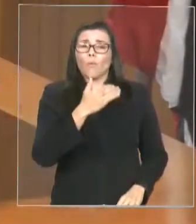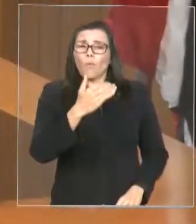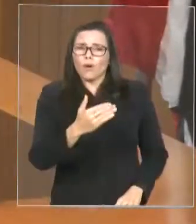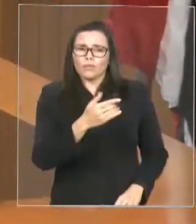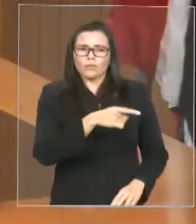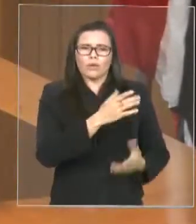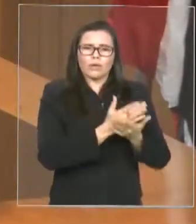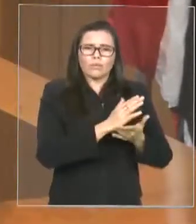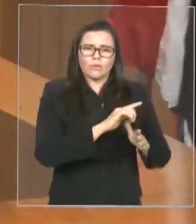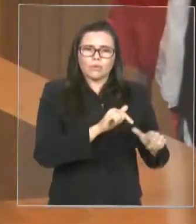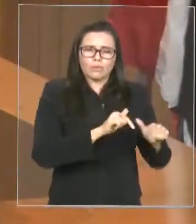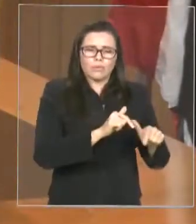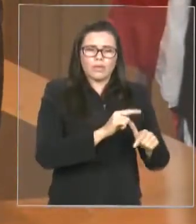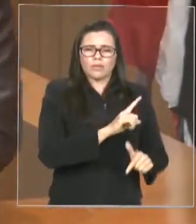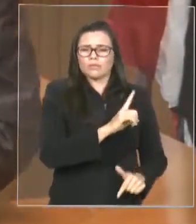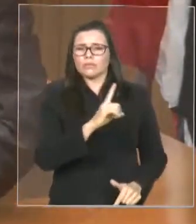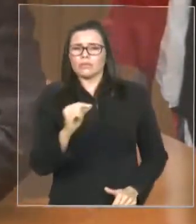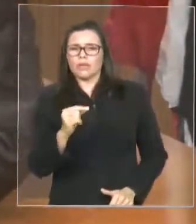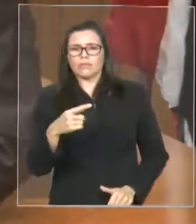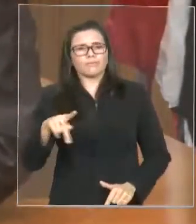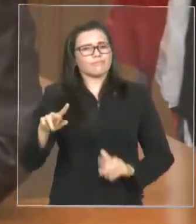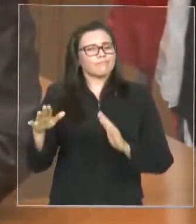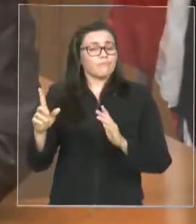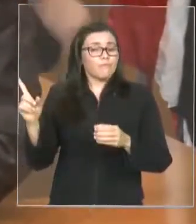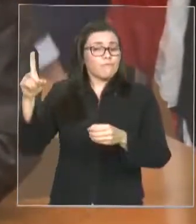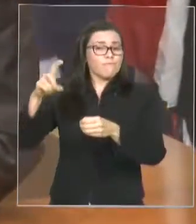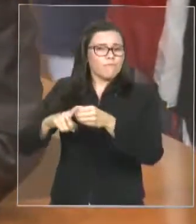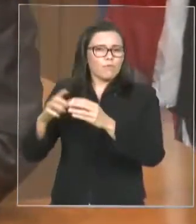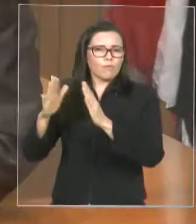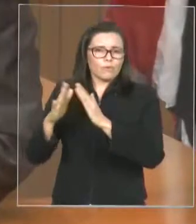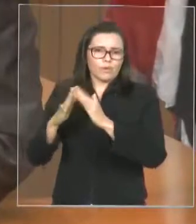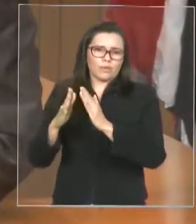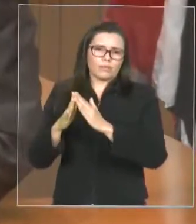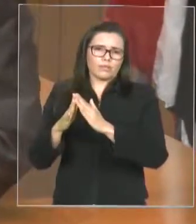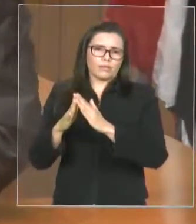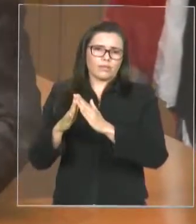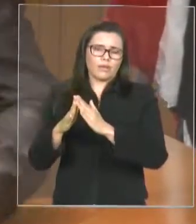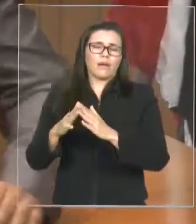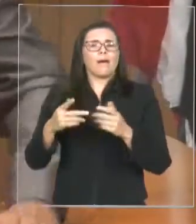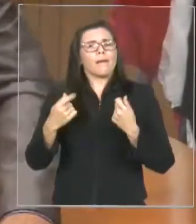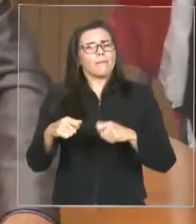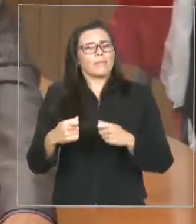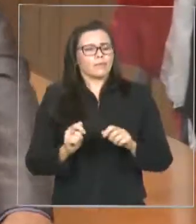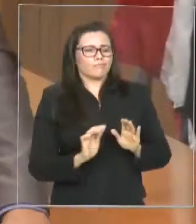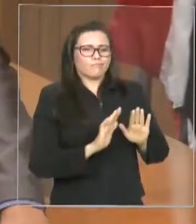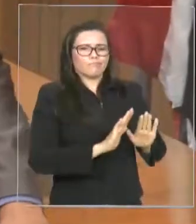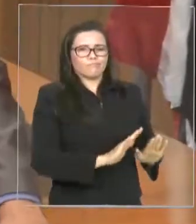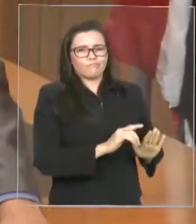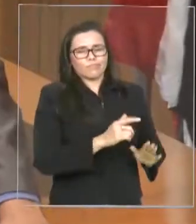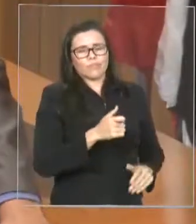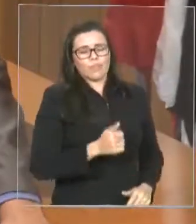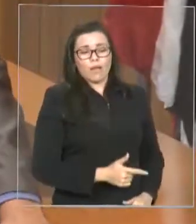impõe aos funcionários. e, sobre isso, inclusive,